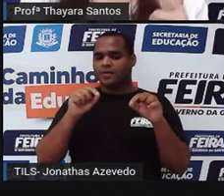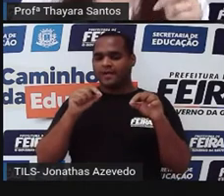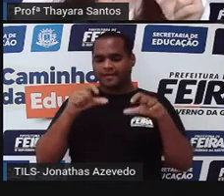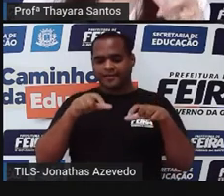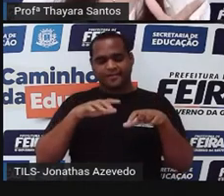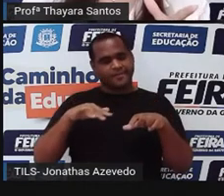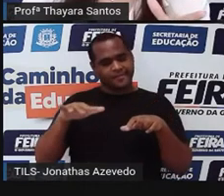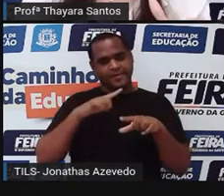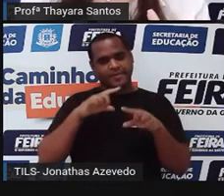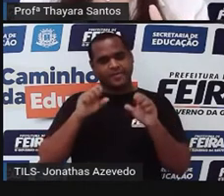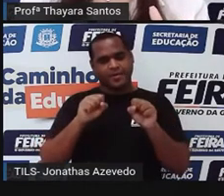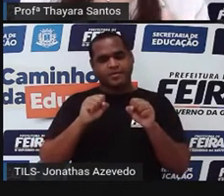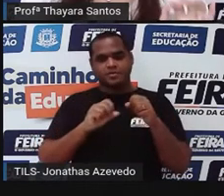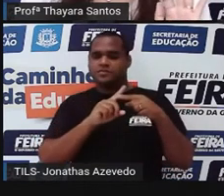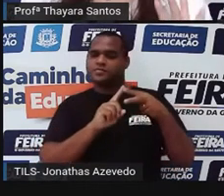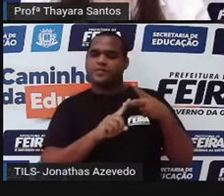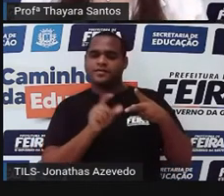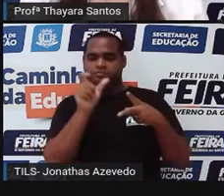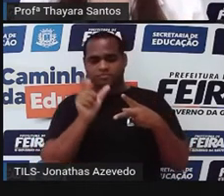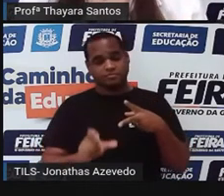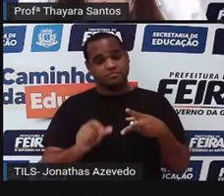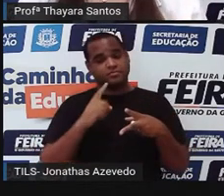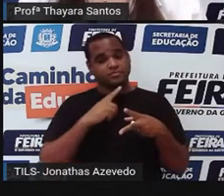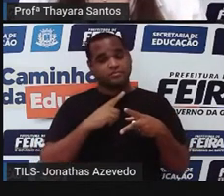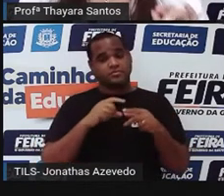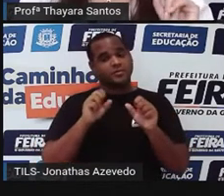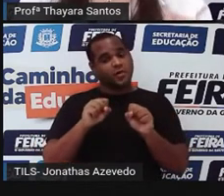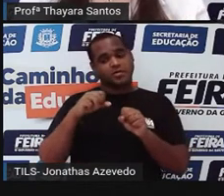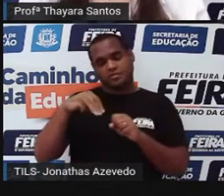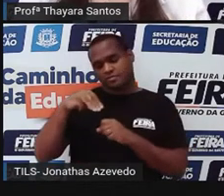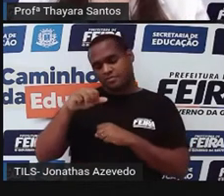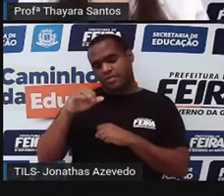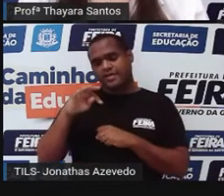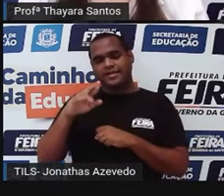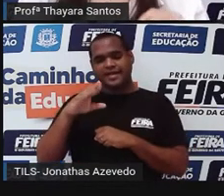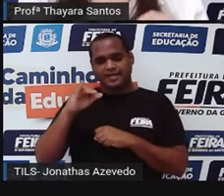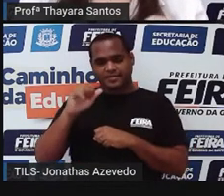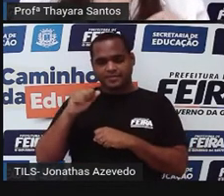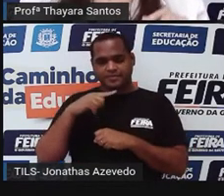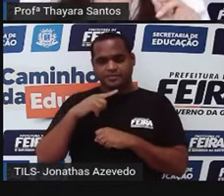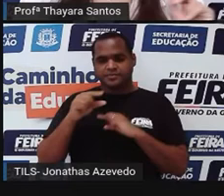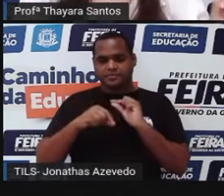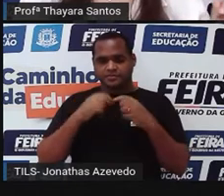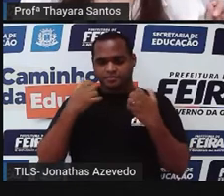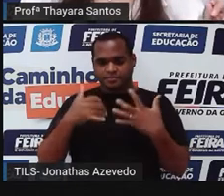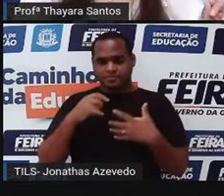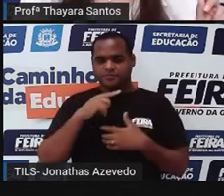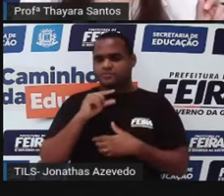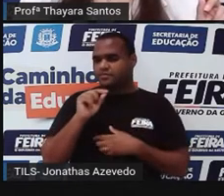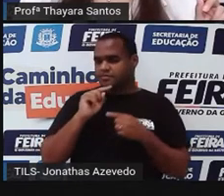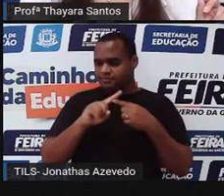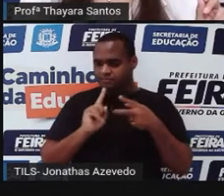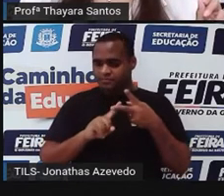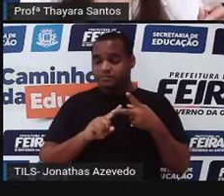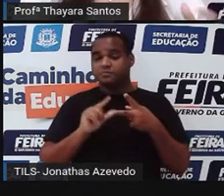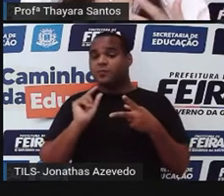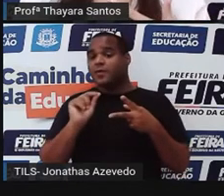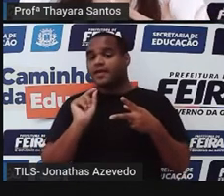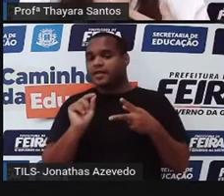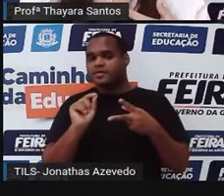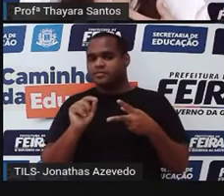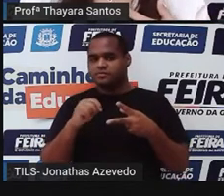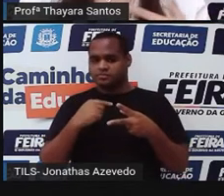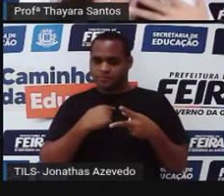espaço. Então, se ela tem essas duas características, ela é matéria. Vamos lá. Então, coisas que são matéria, que eu separei aqui para vocês.